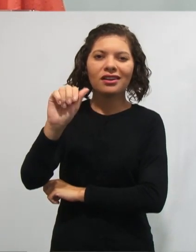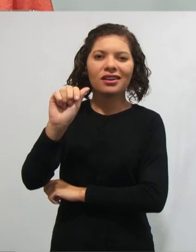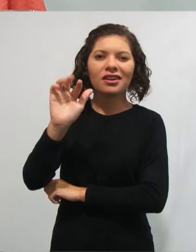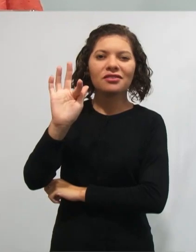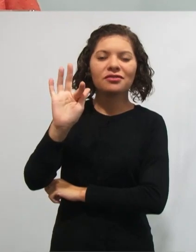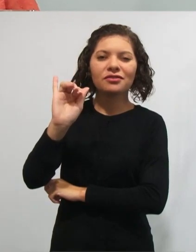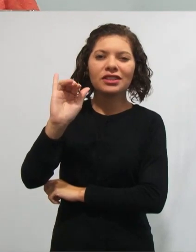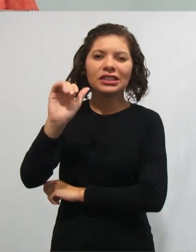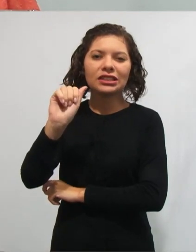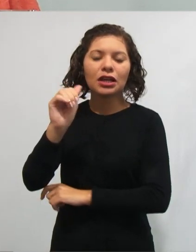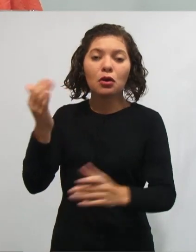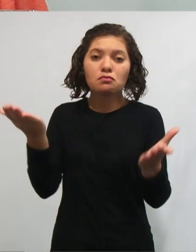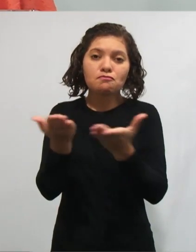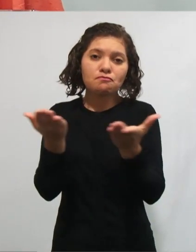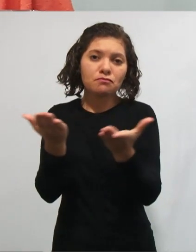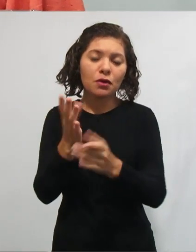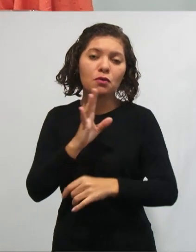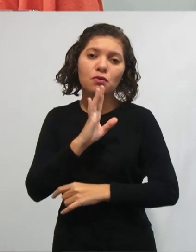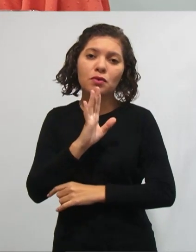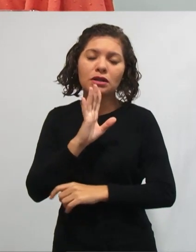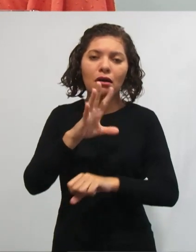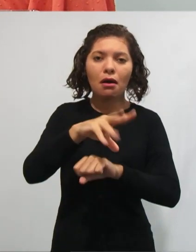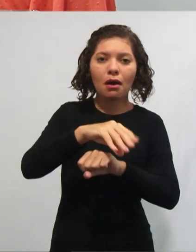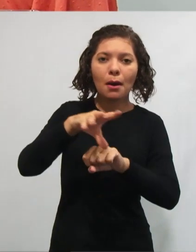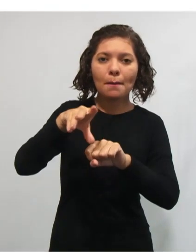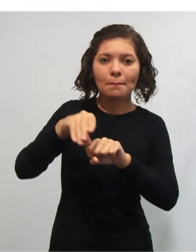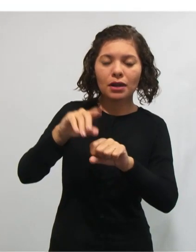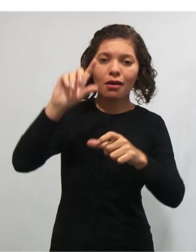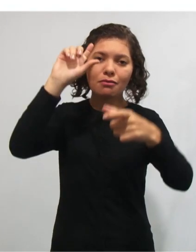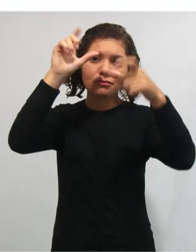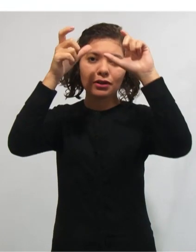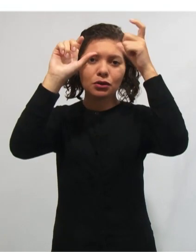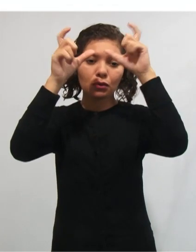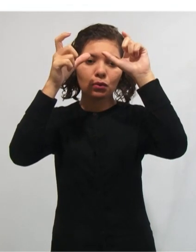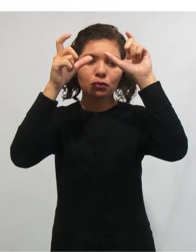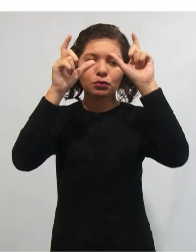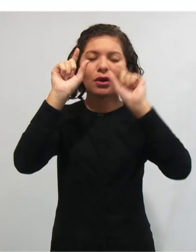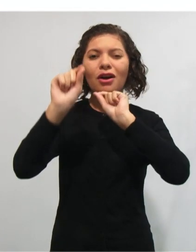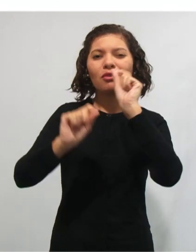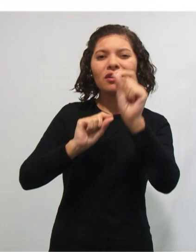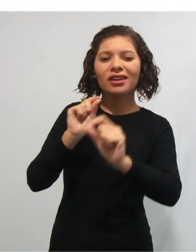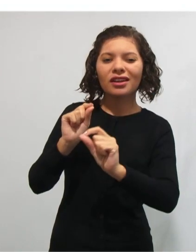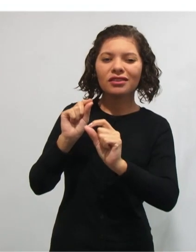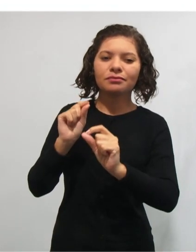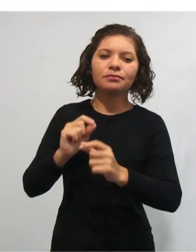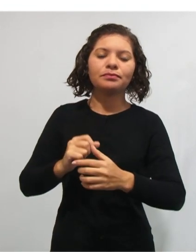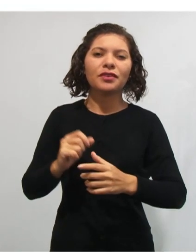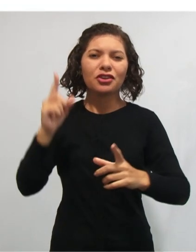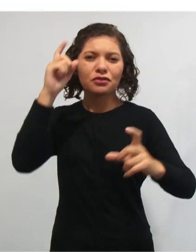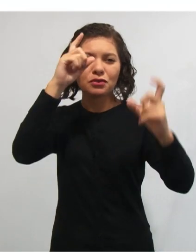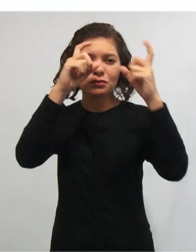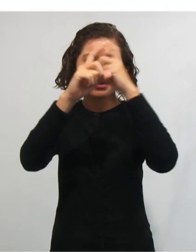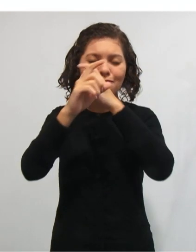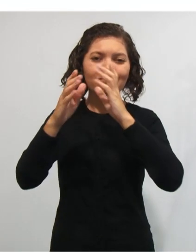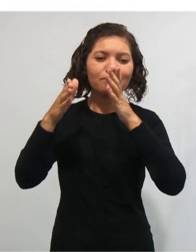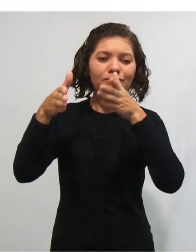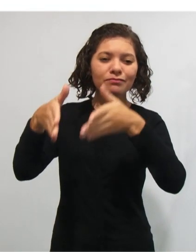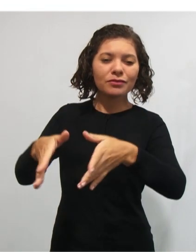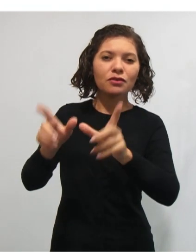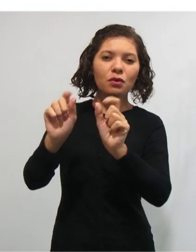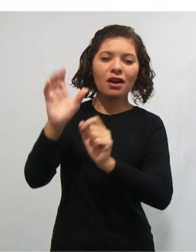A desortografia é considerada pelo DSM-5 como um transtorno específico de aprendizagem.